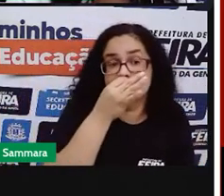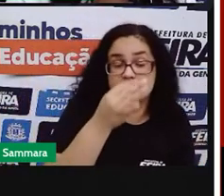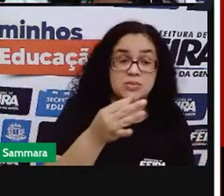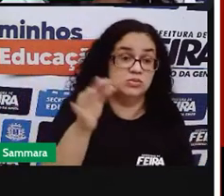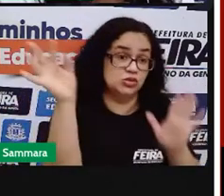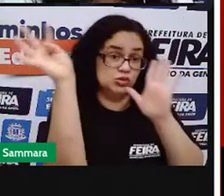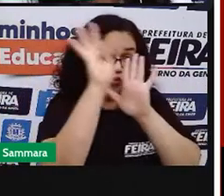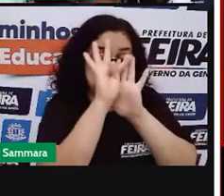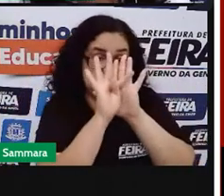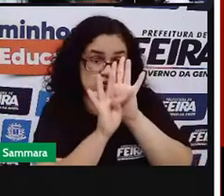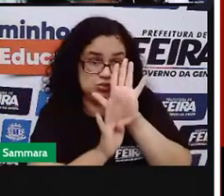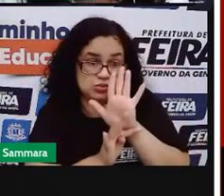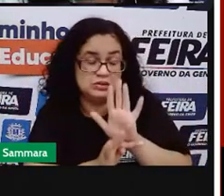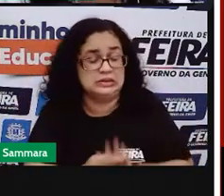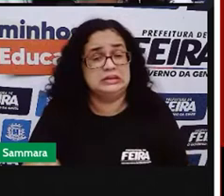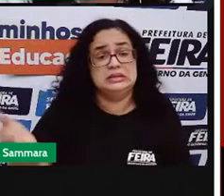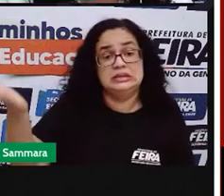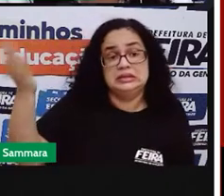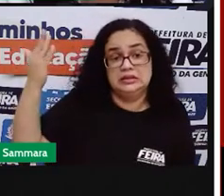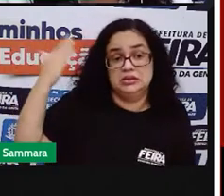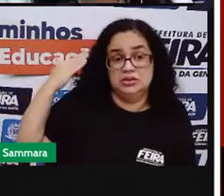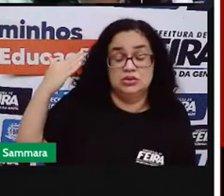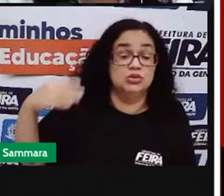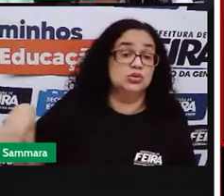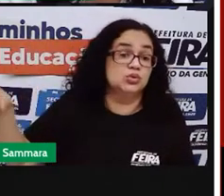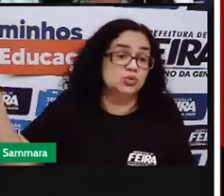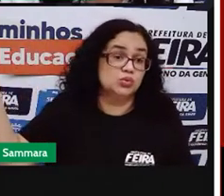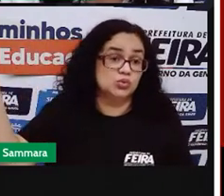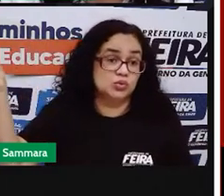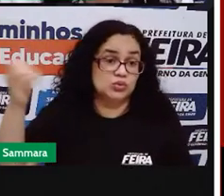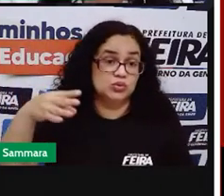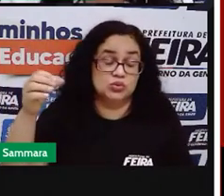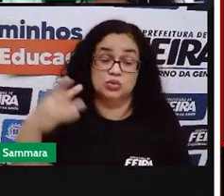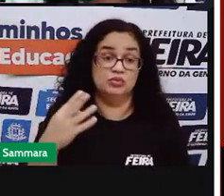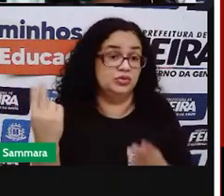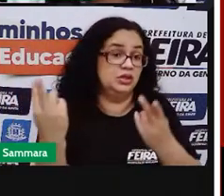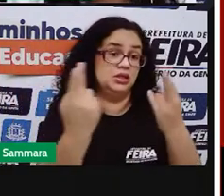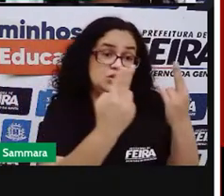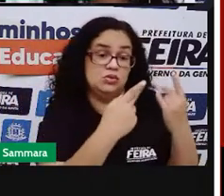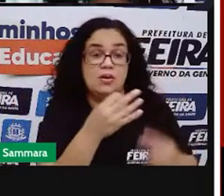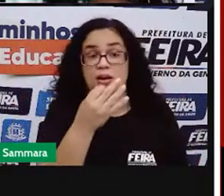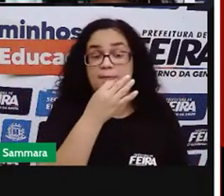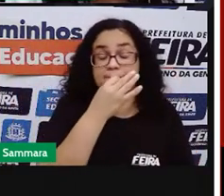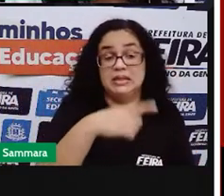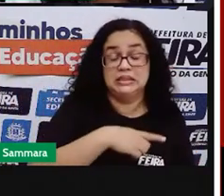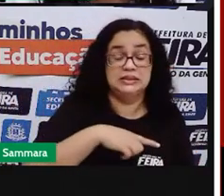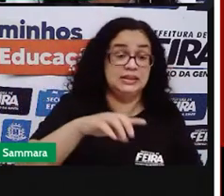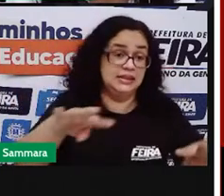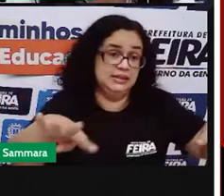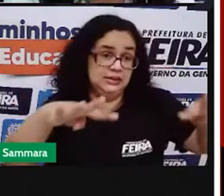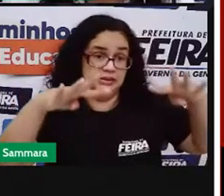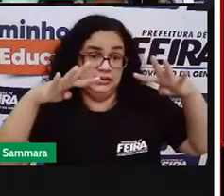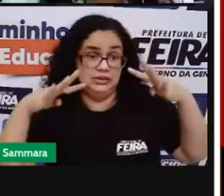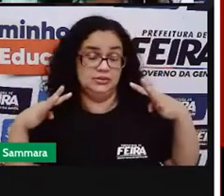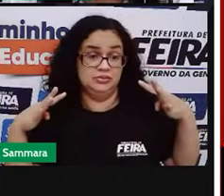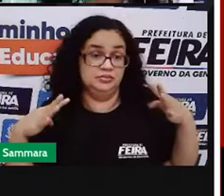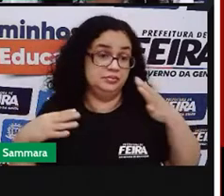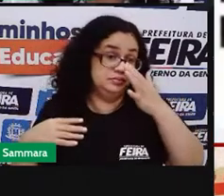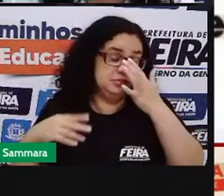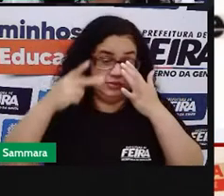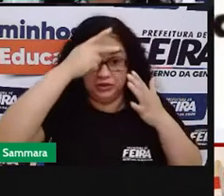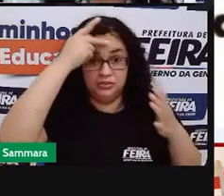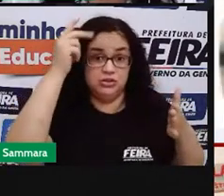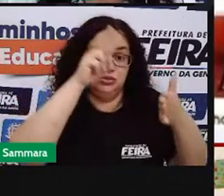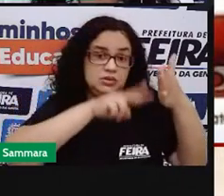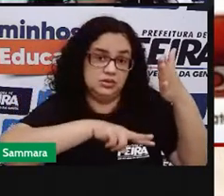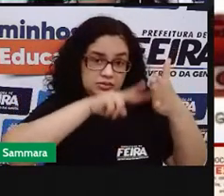textos, tanto os antigos quanto os dos novos, é o mesmo. É chamar a atenção e convencer o leitor.